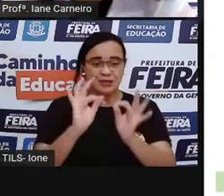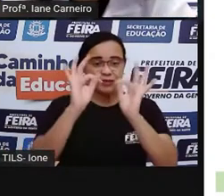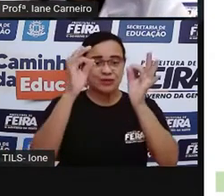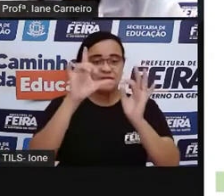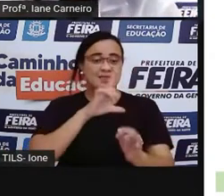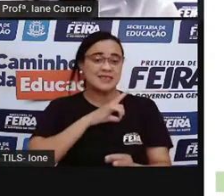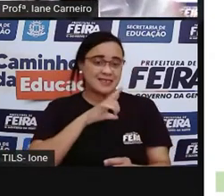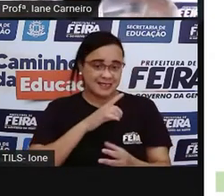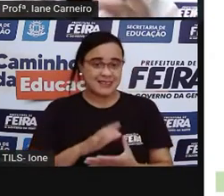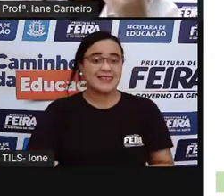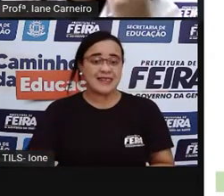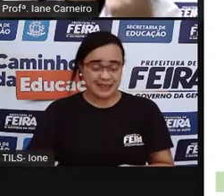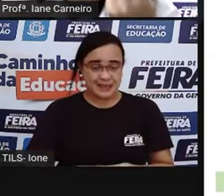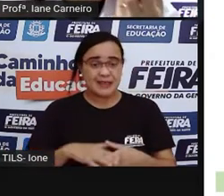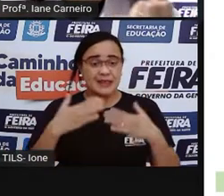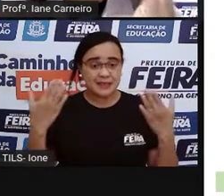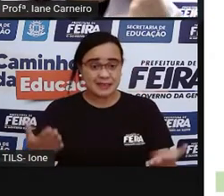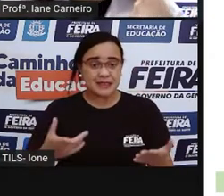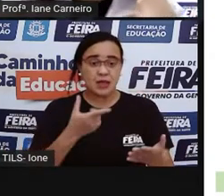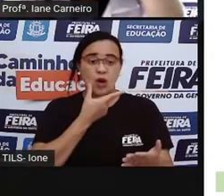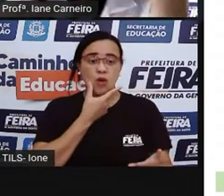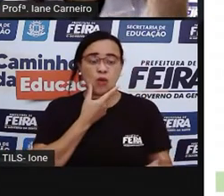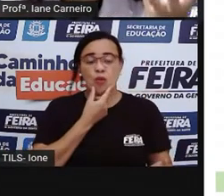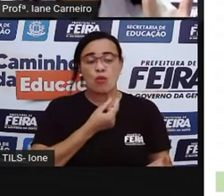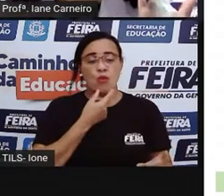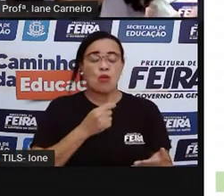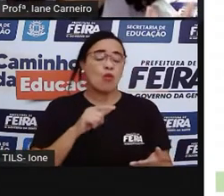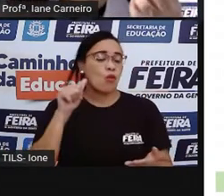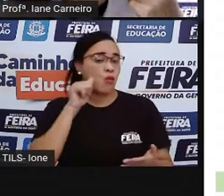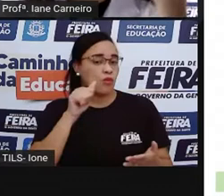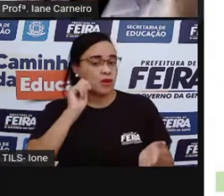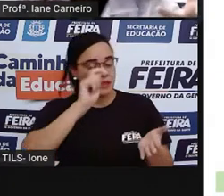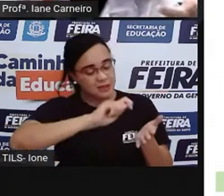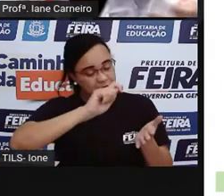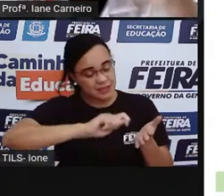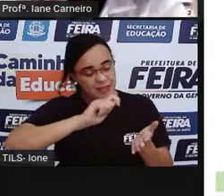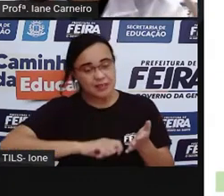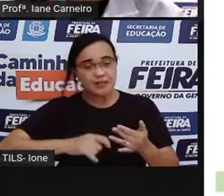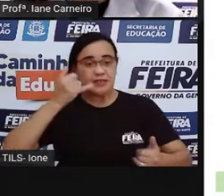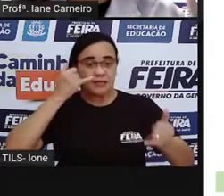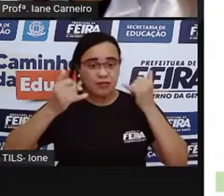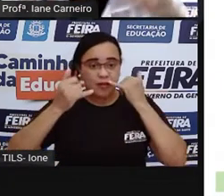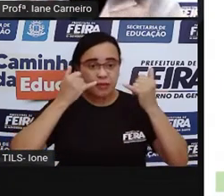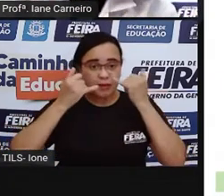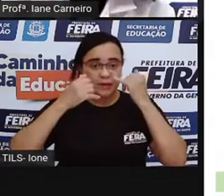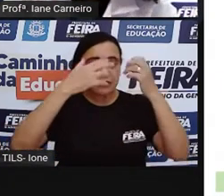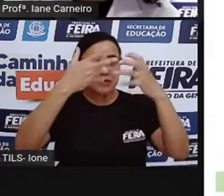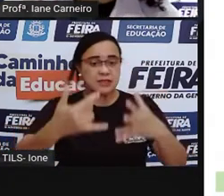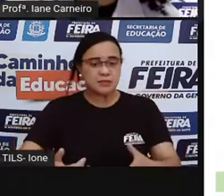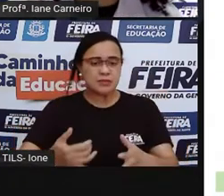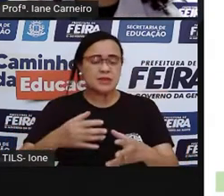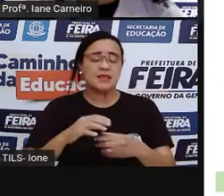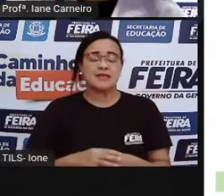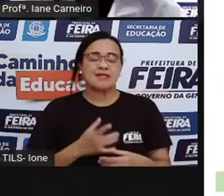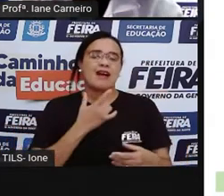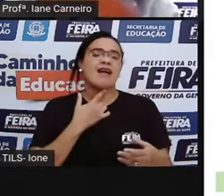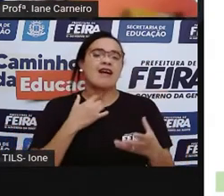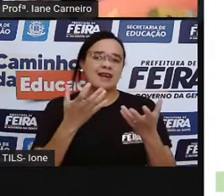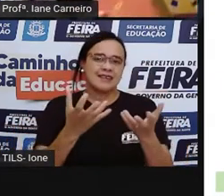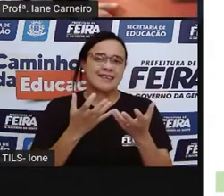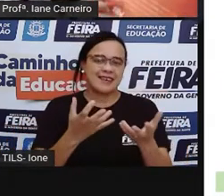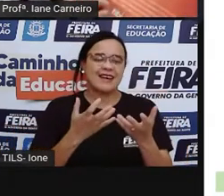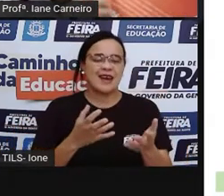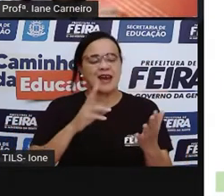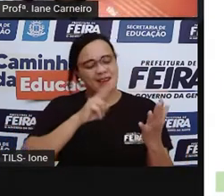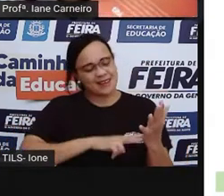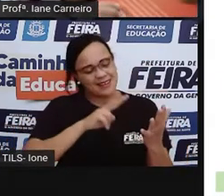uma indicação, trazer um gostinho, né? Pra você querer conhecer aquela história melhor. Então quando a gente